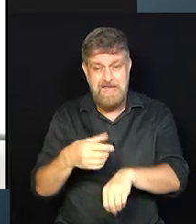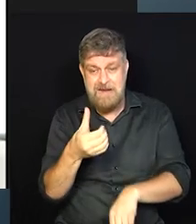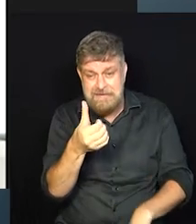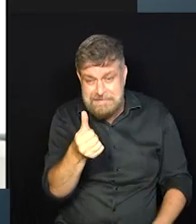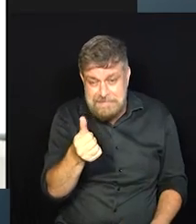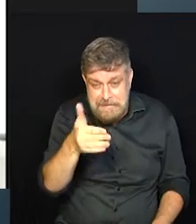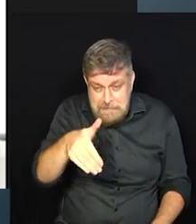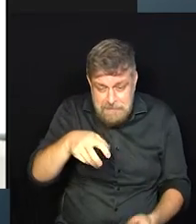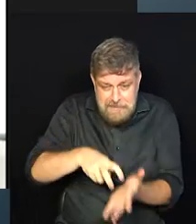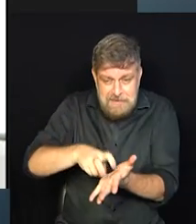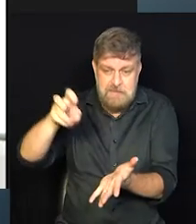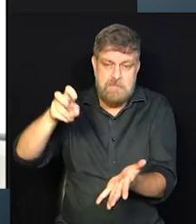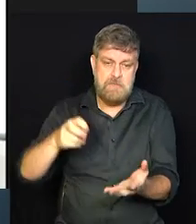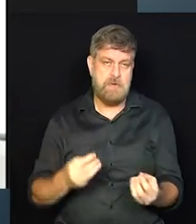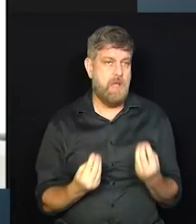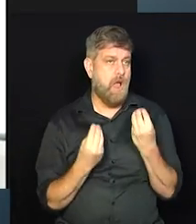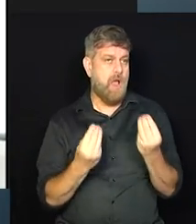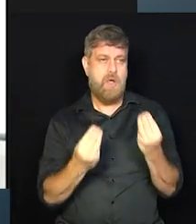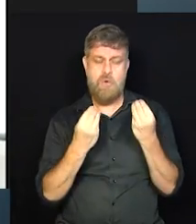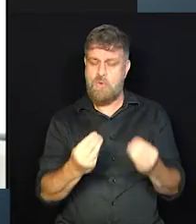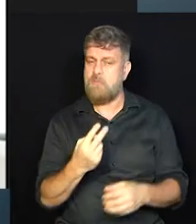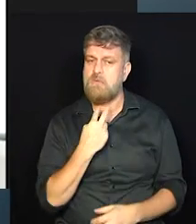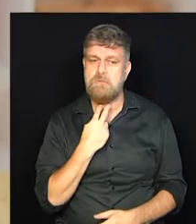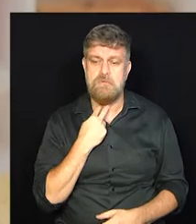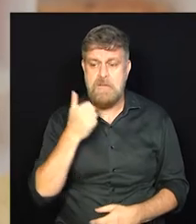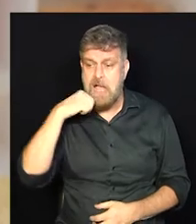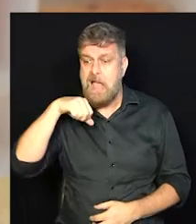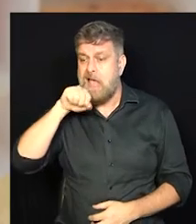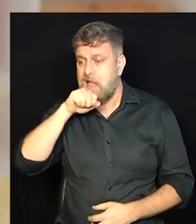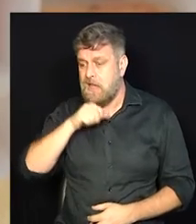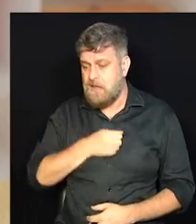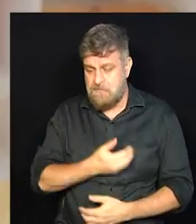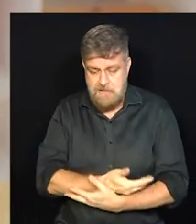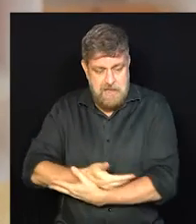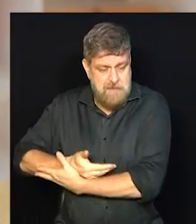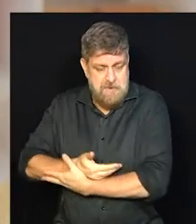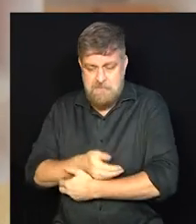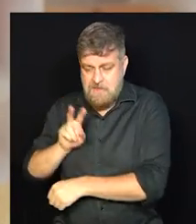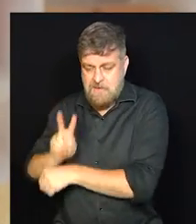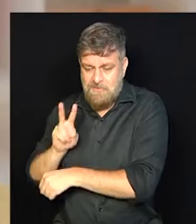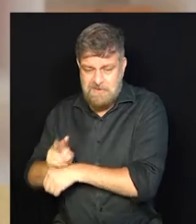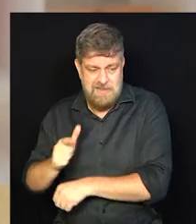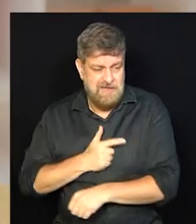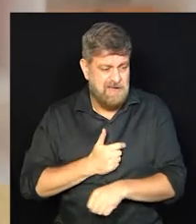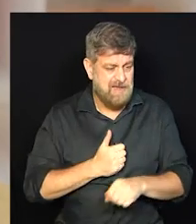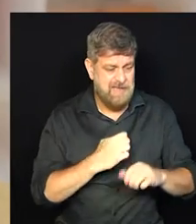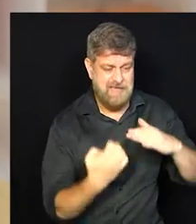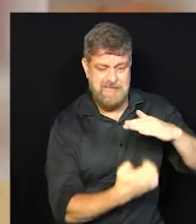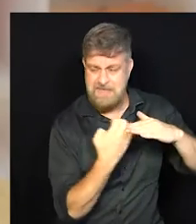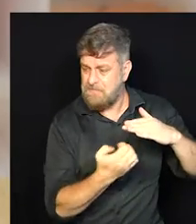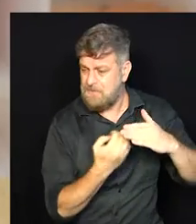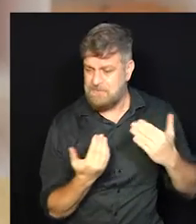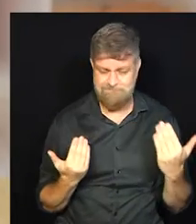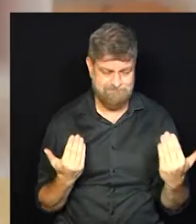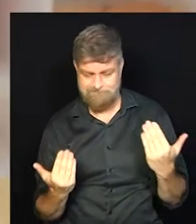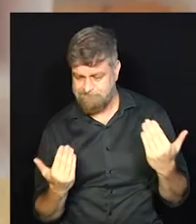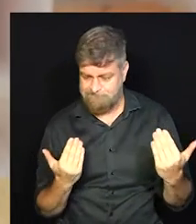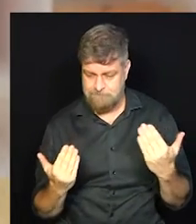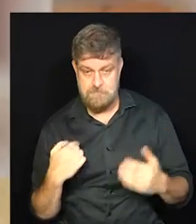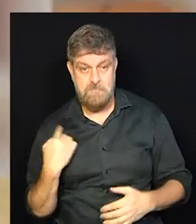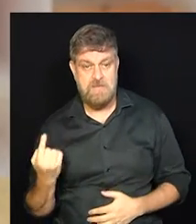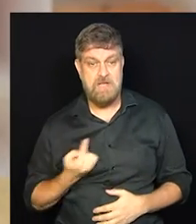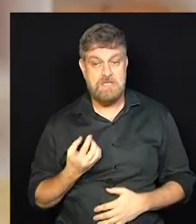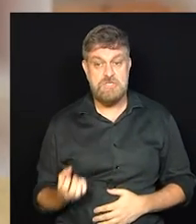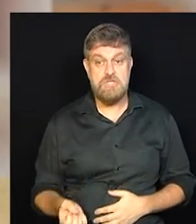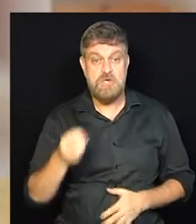e meia da manhã, isso não condiz com a realidade de uma mãe que tem o próprio negócio. E aí, a gente resolveu criar